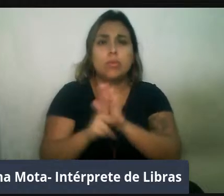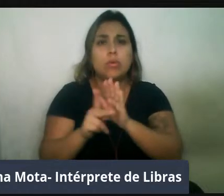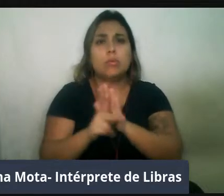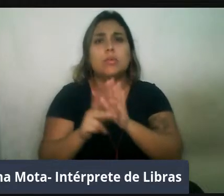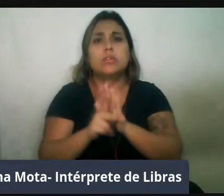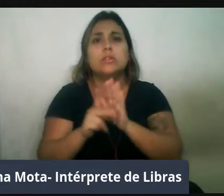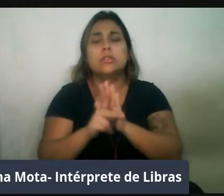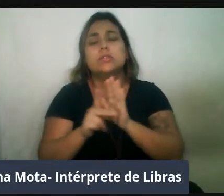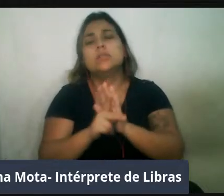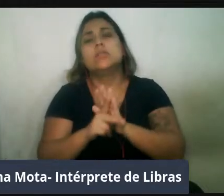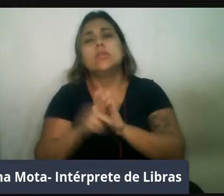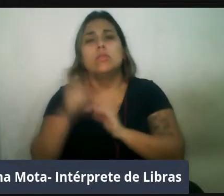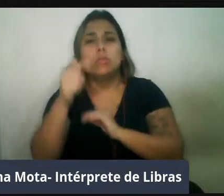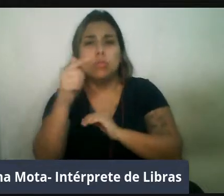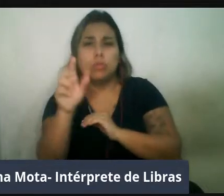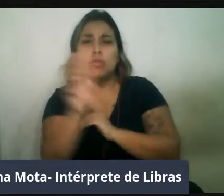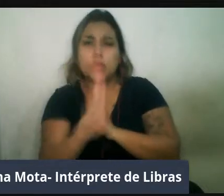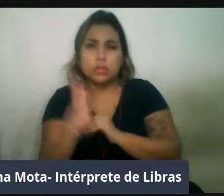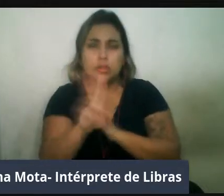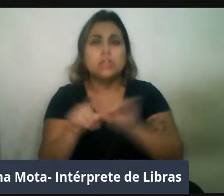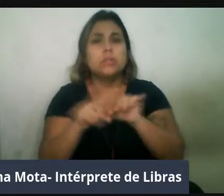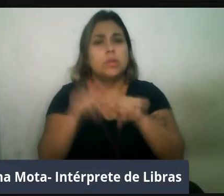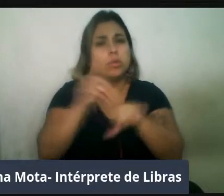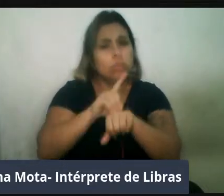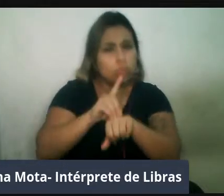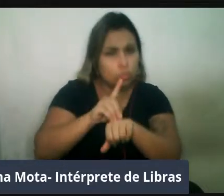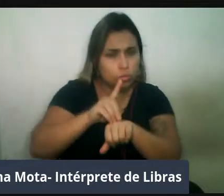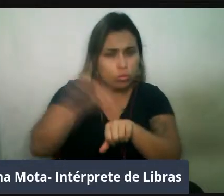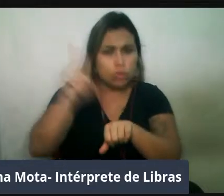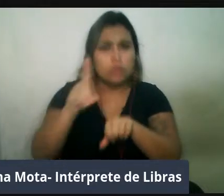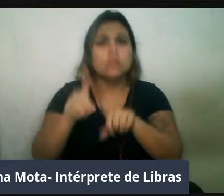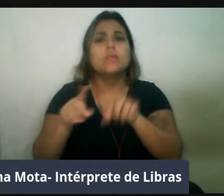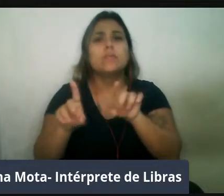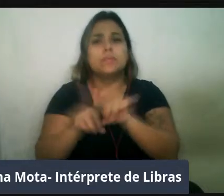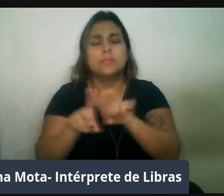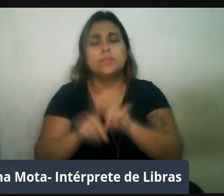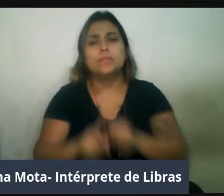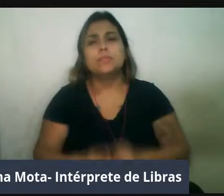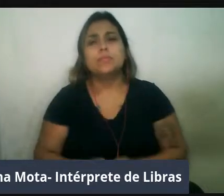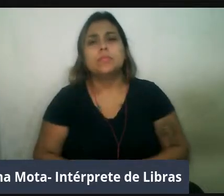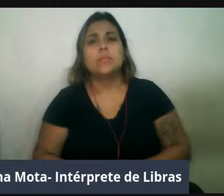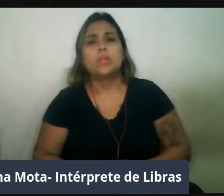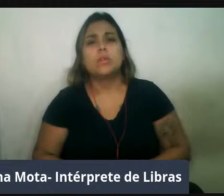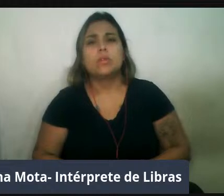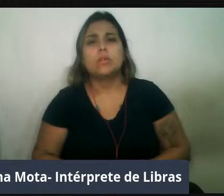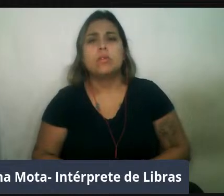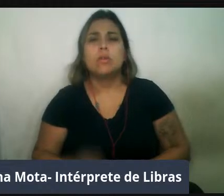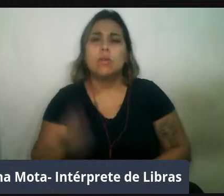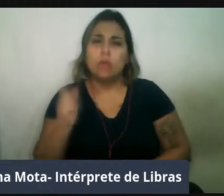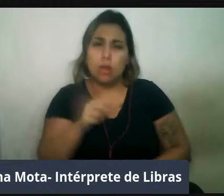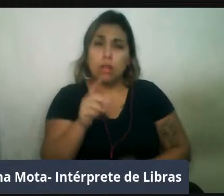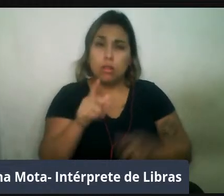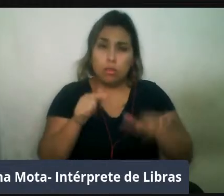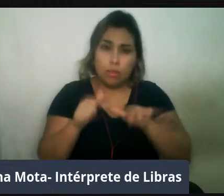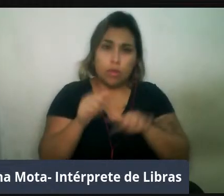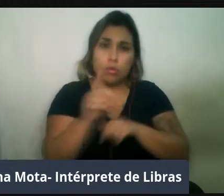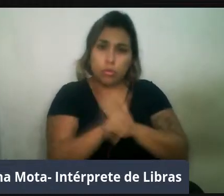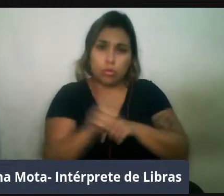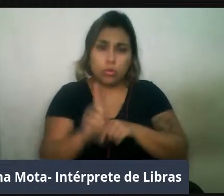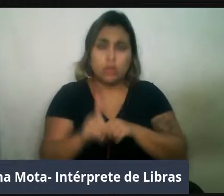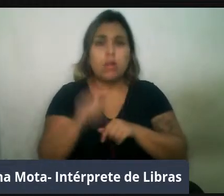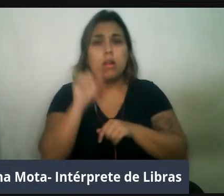e doutora em Zoologia pela Universidade Federal do Paraná. É docente na Universidade da região de Joinville.